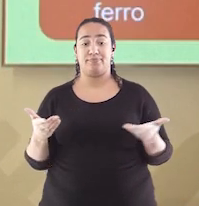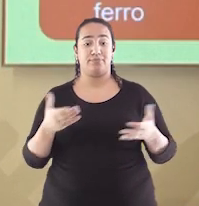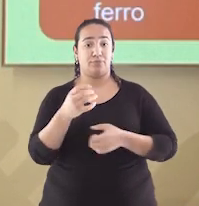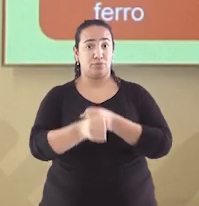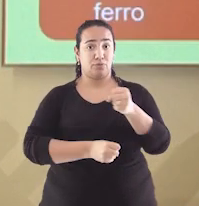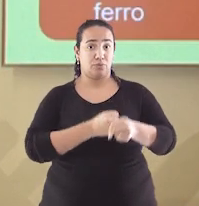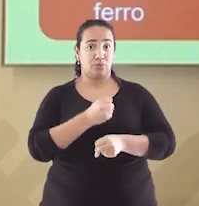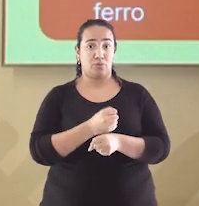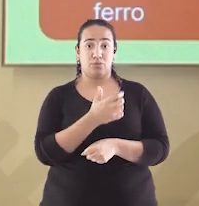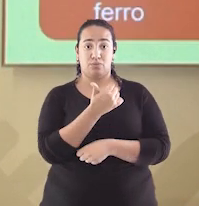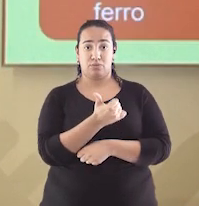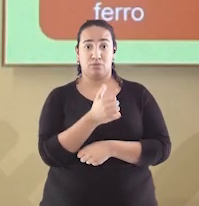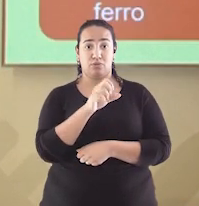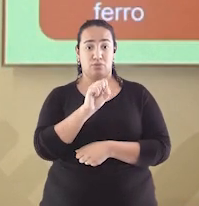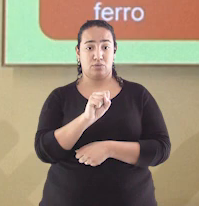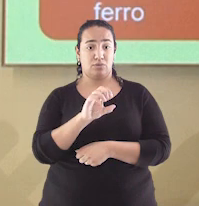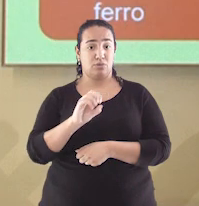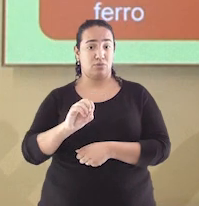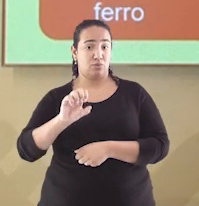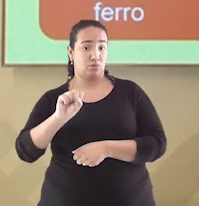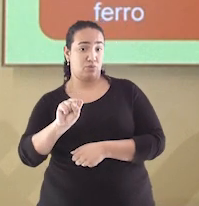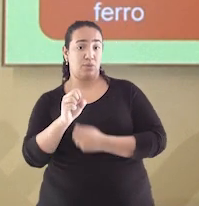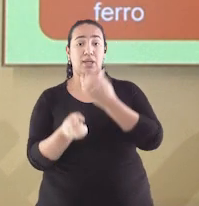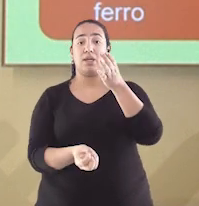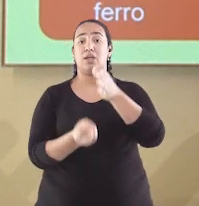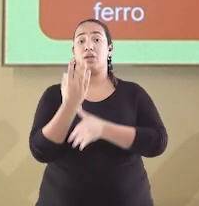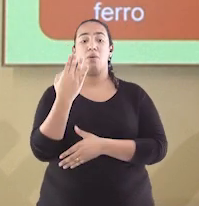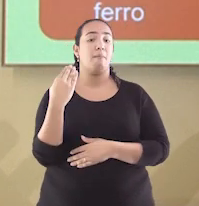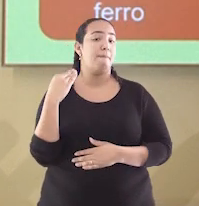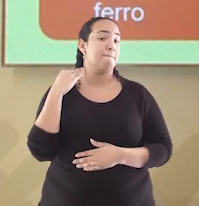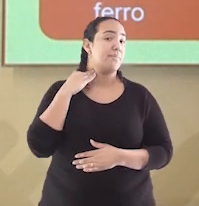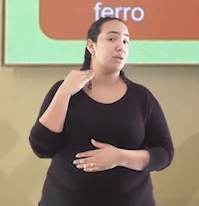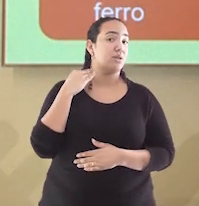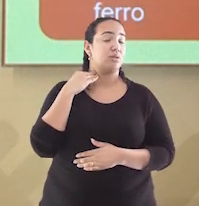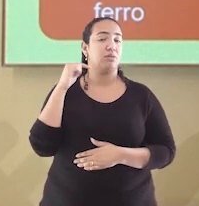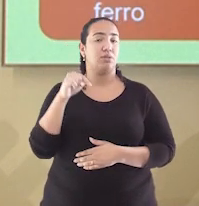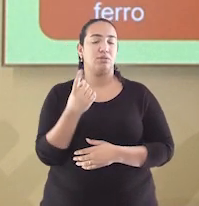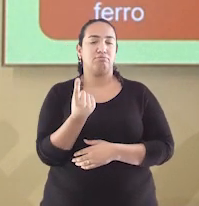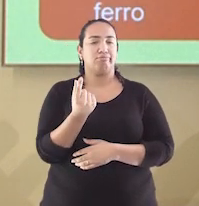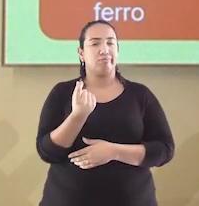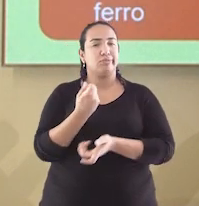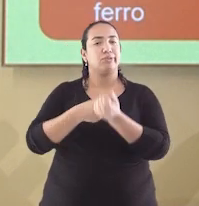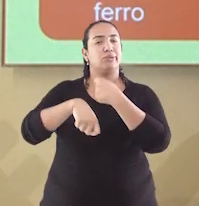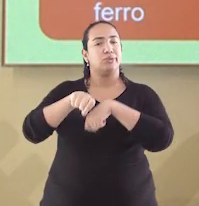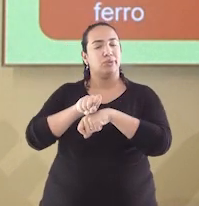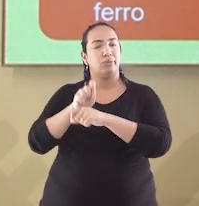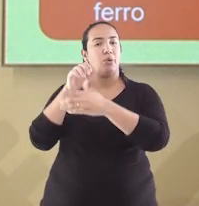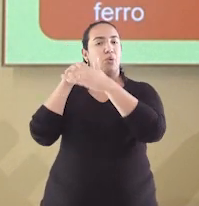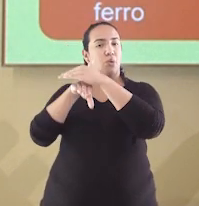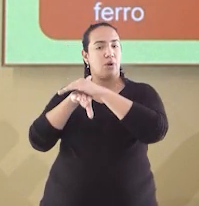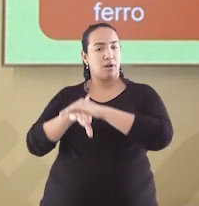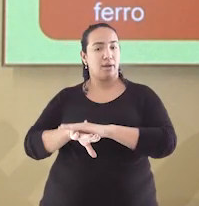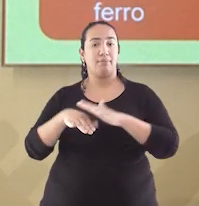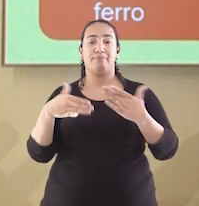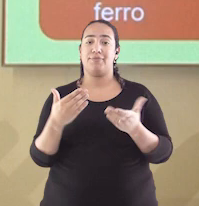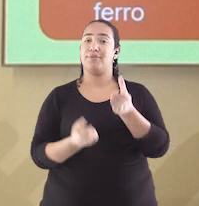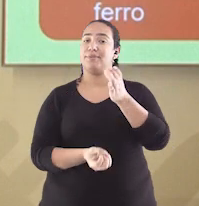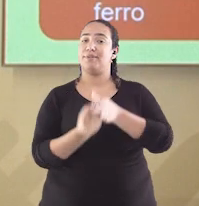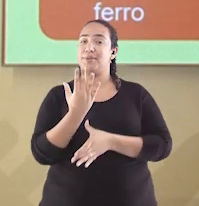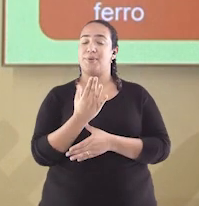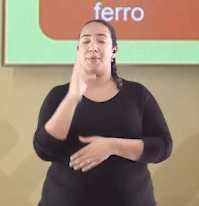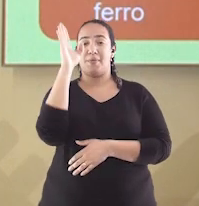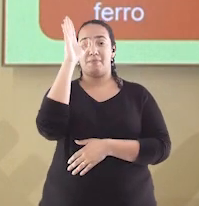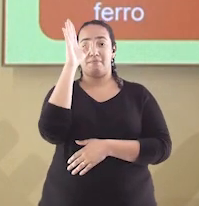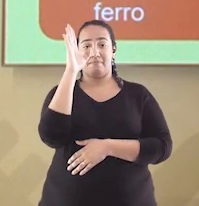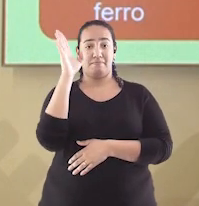Em 1808, Dom João criou um banco a fim de guardar as finanças da colônia e de seus habitantes. Nascia ali o